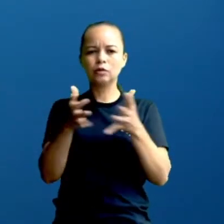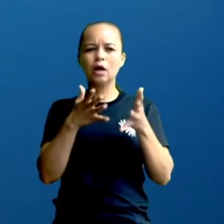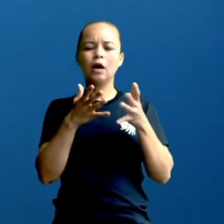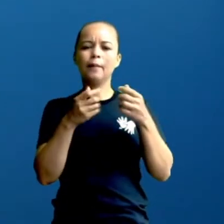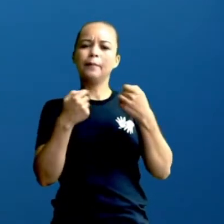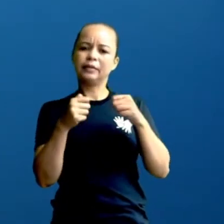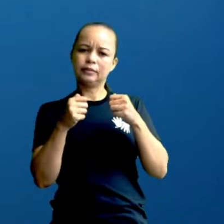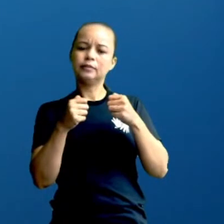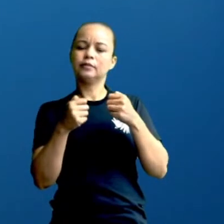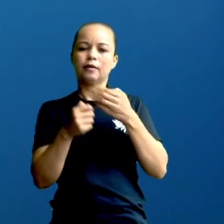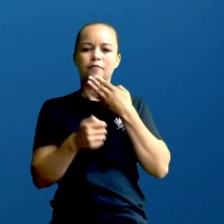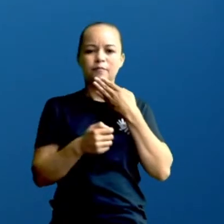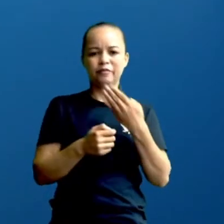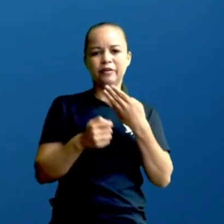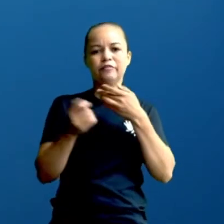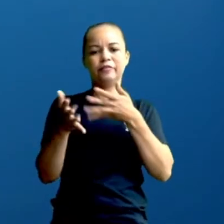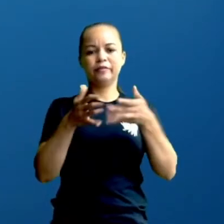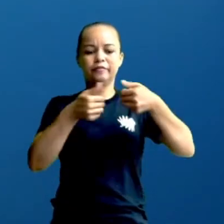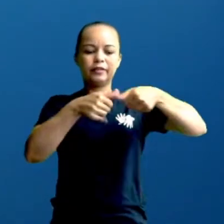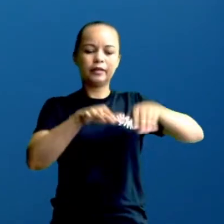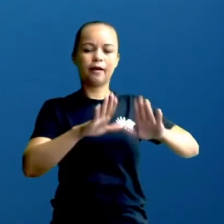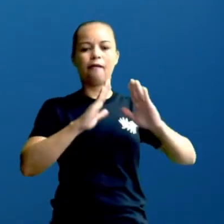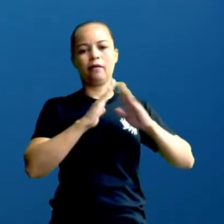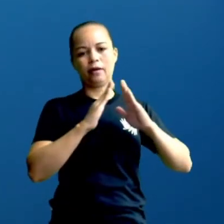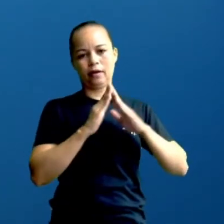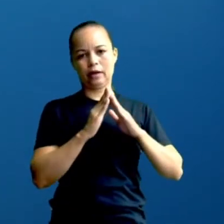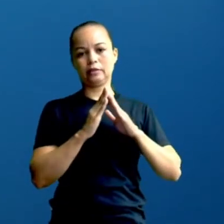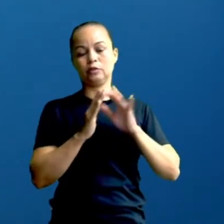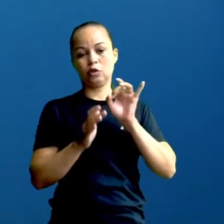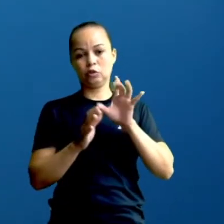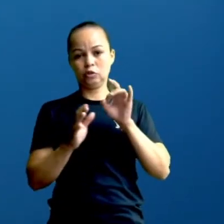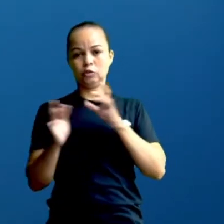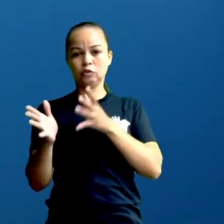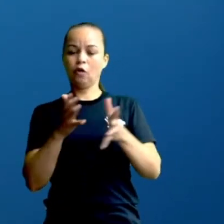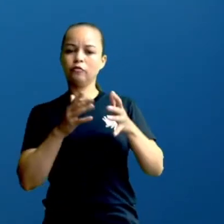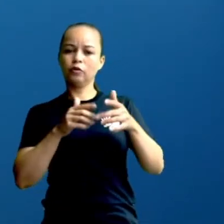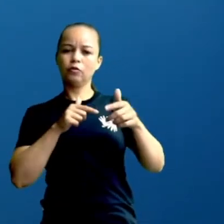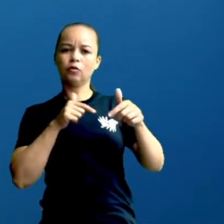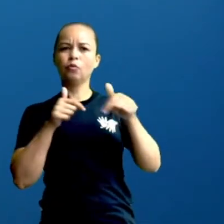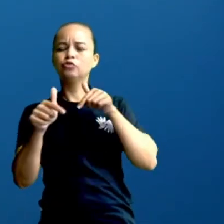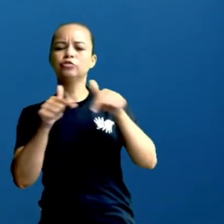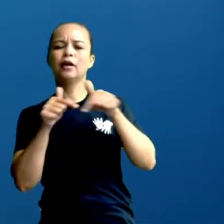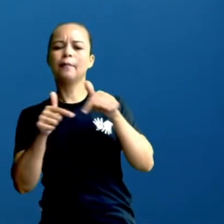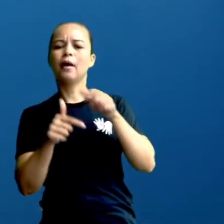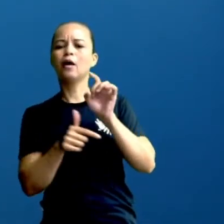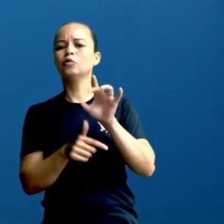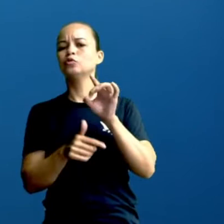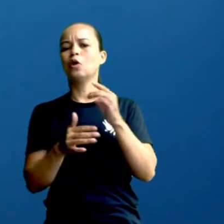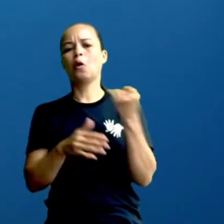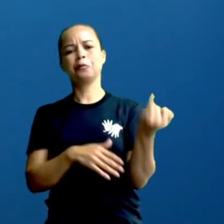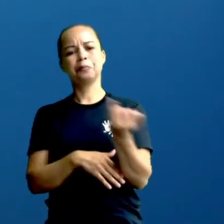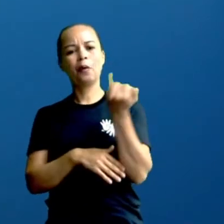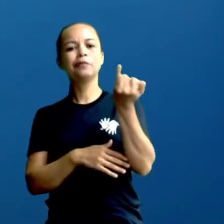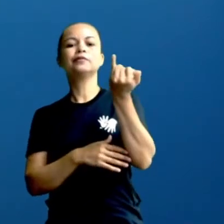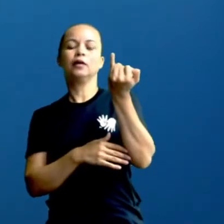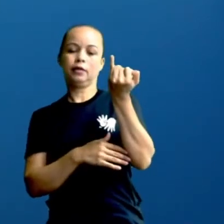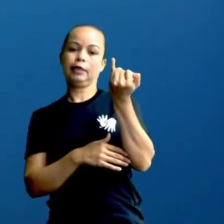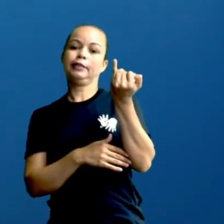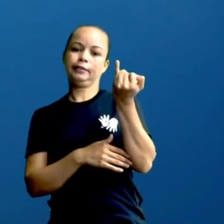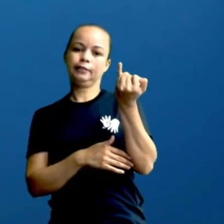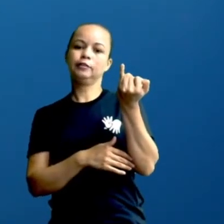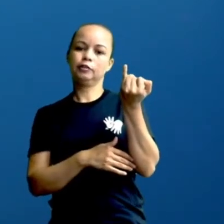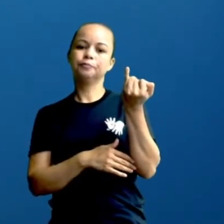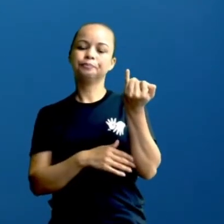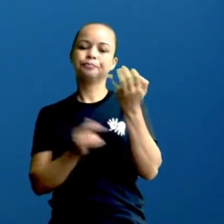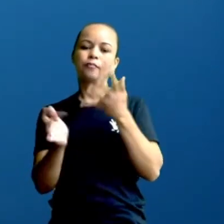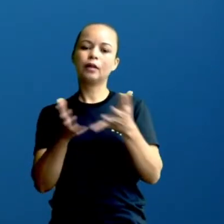preferido que ficasse em casa, só ficou funcionando os serviços, né, é importante, né, essenciais, na